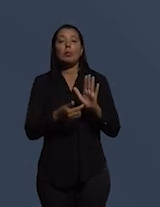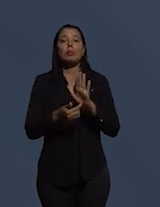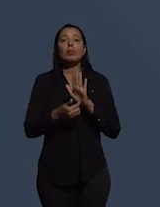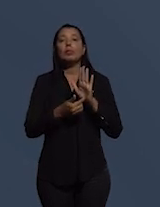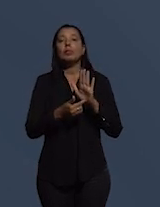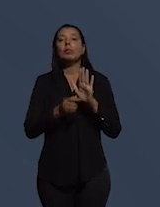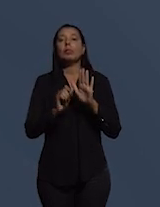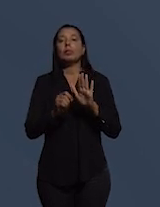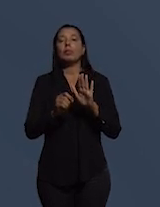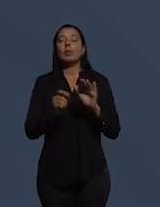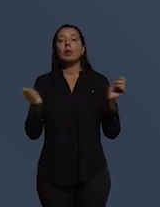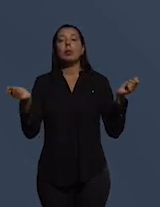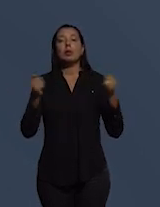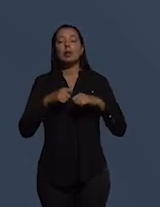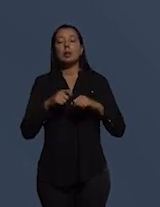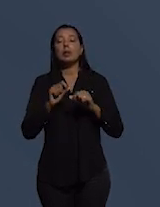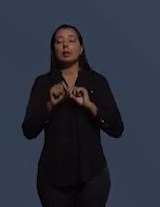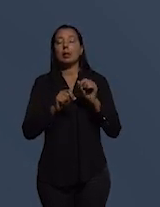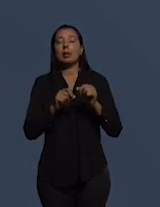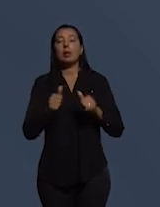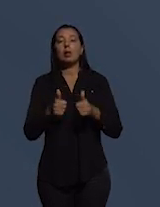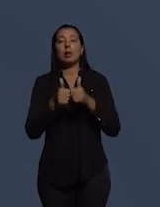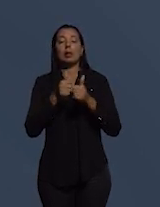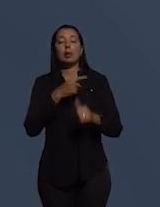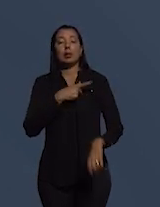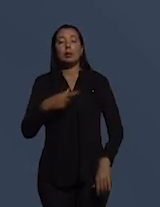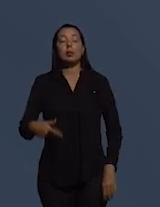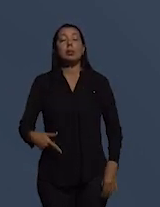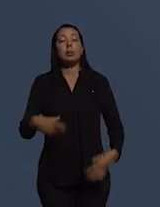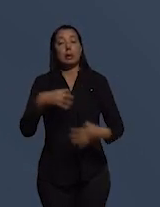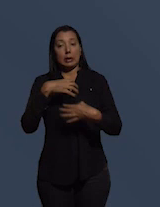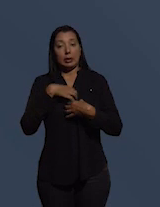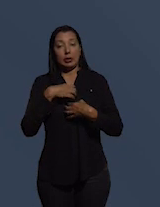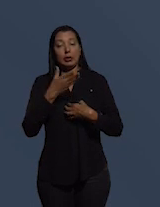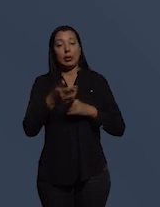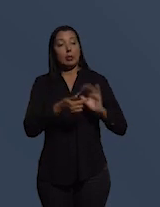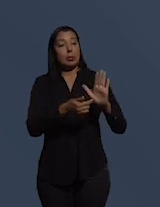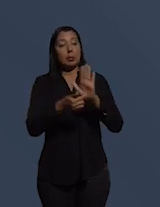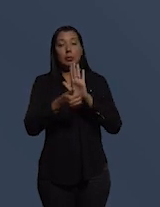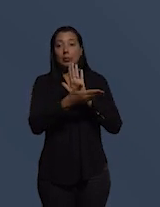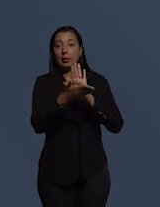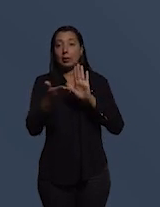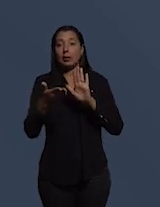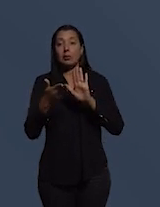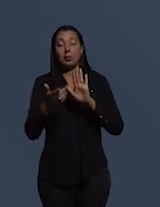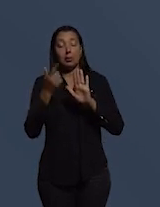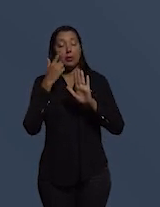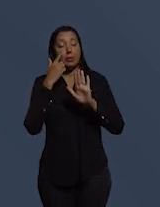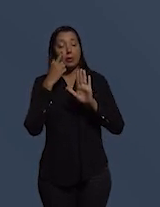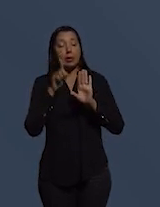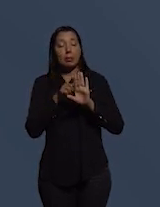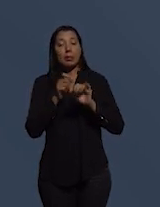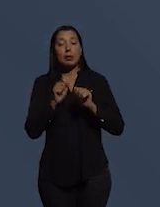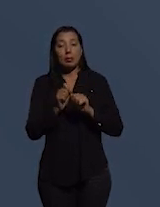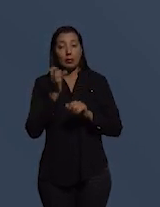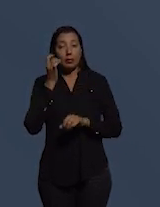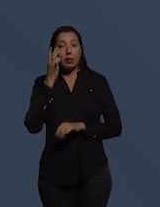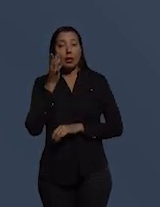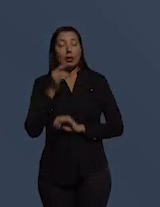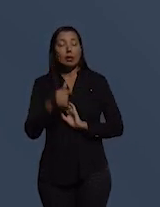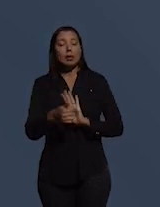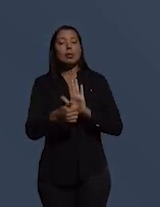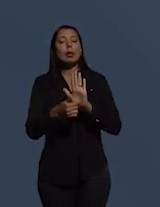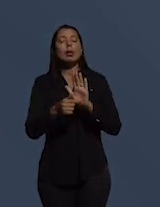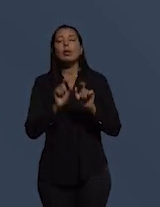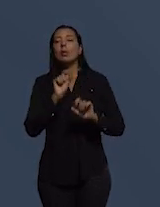possibilita integridade pública nesses sentidos que eu aposentei para vocês bom nós podemos ver isso de maneira bem fácil transparência é